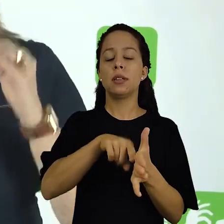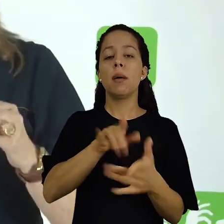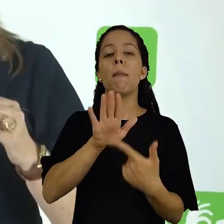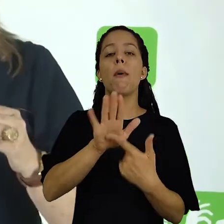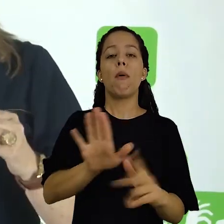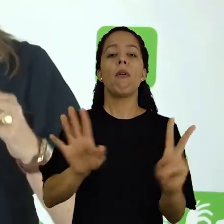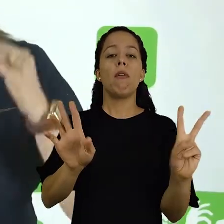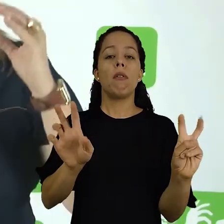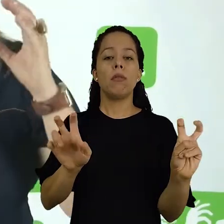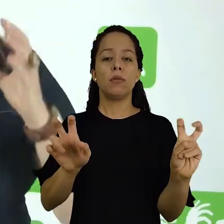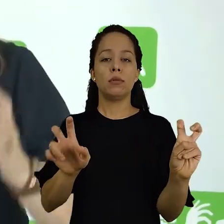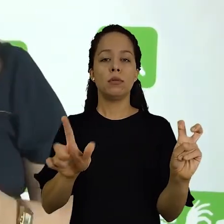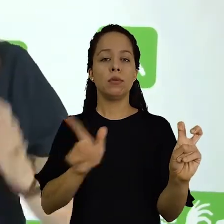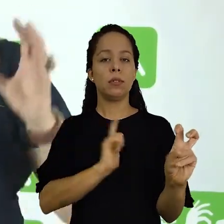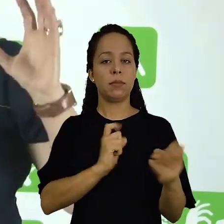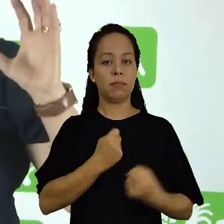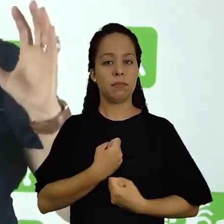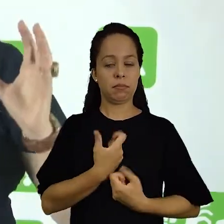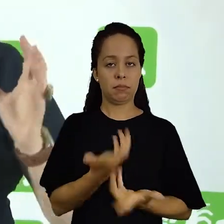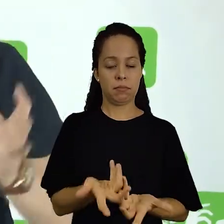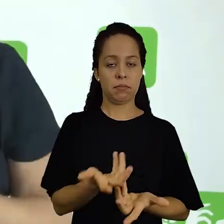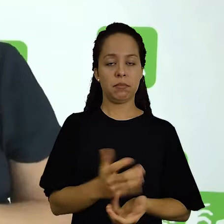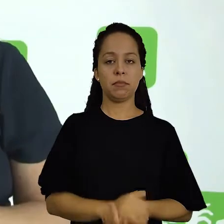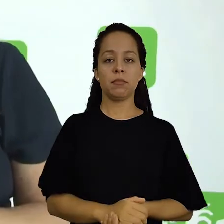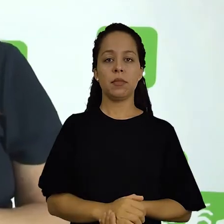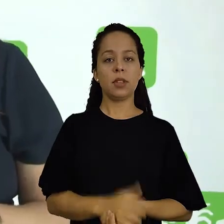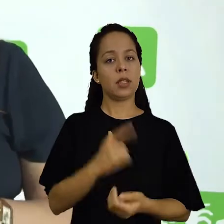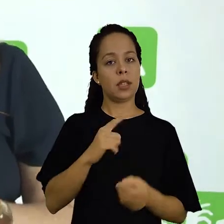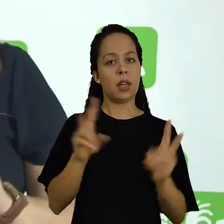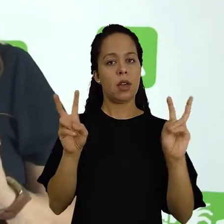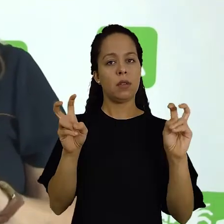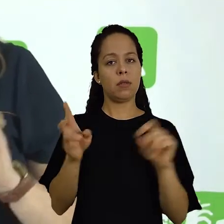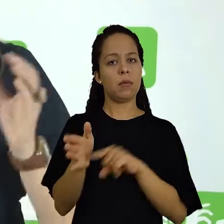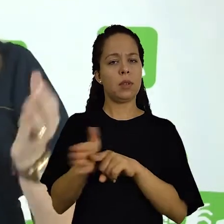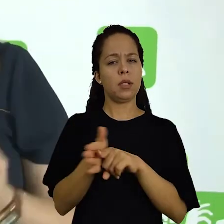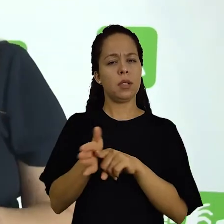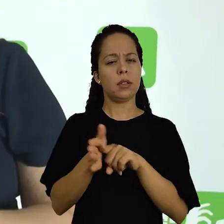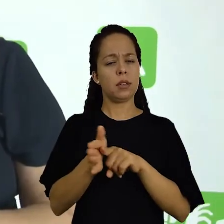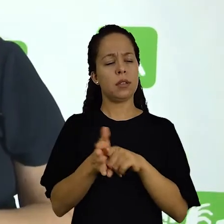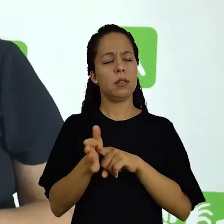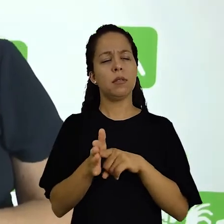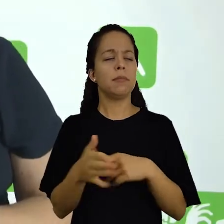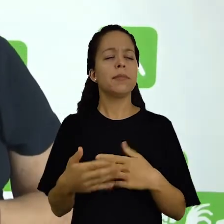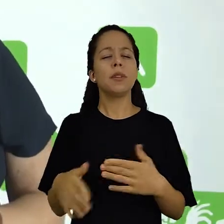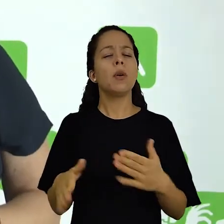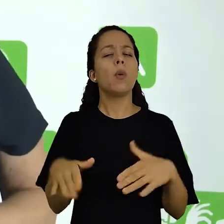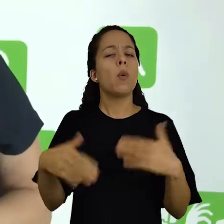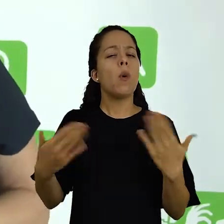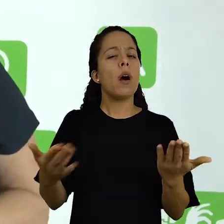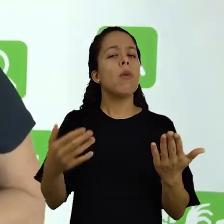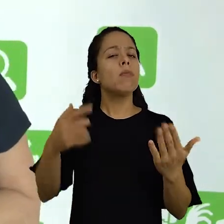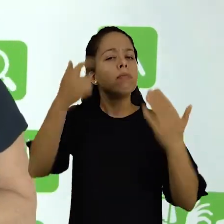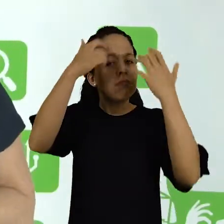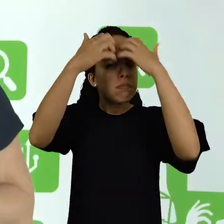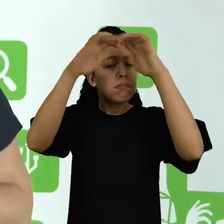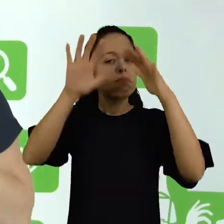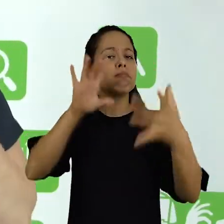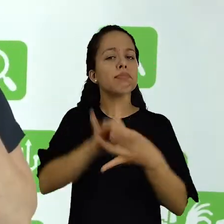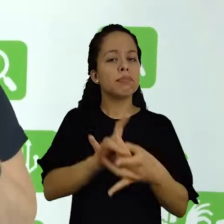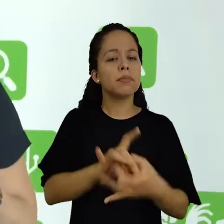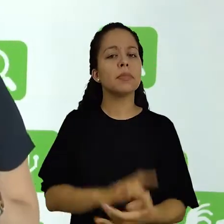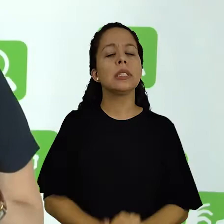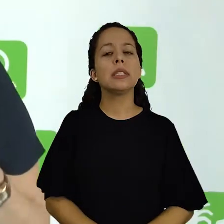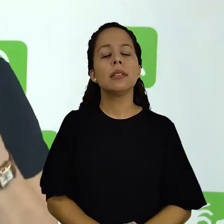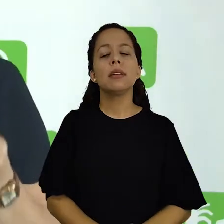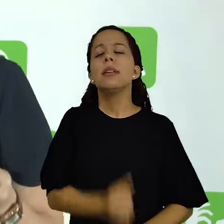em relação ao assunto retratado, ao assunto pesquisado? Uma outra pergunta poderia